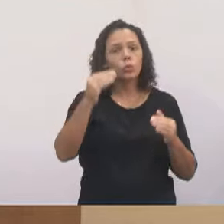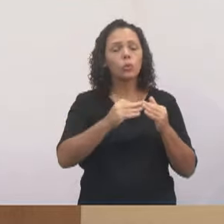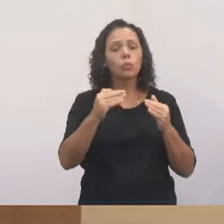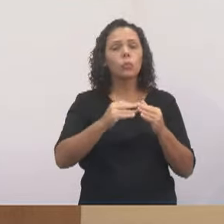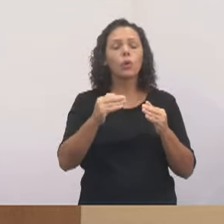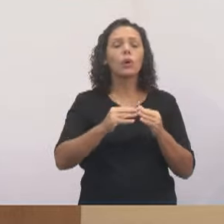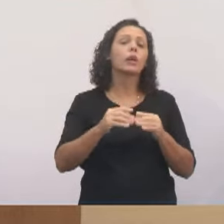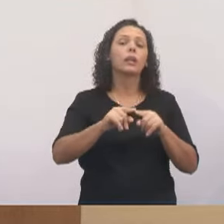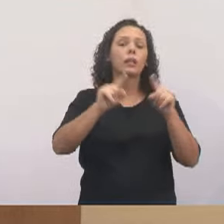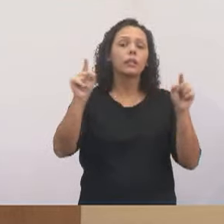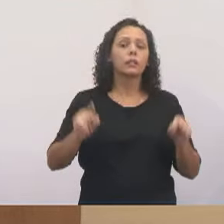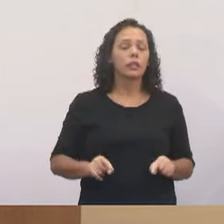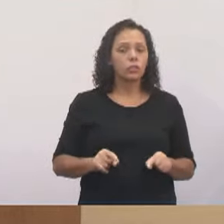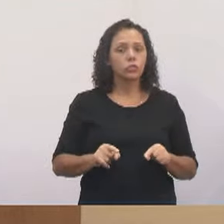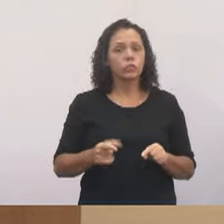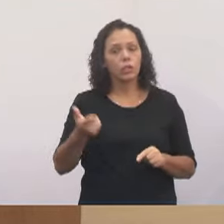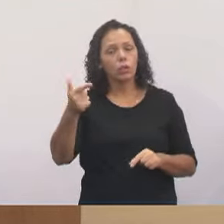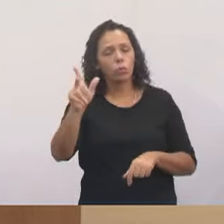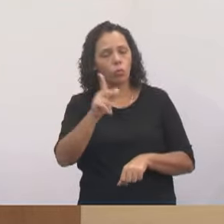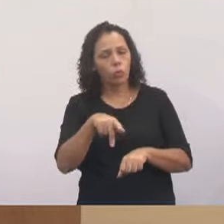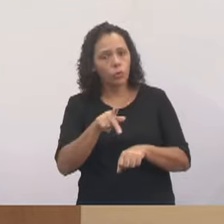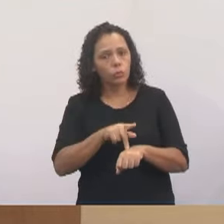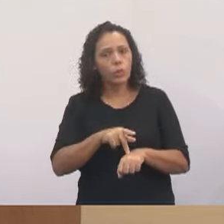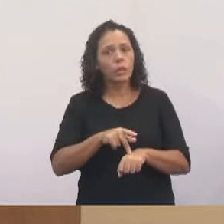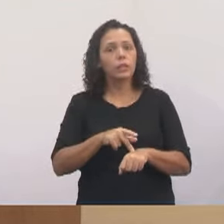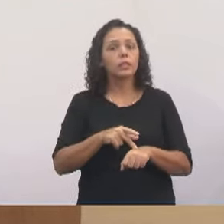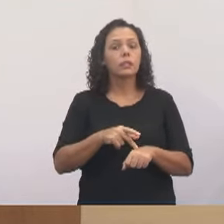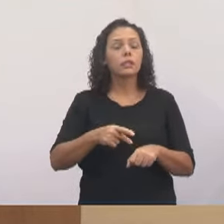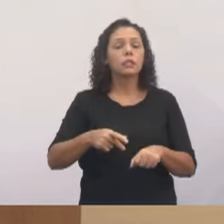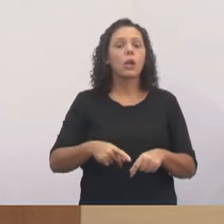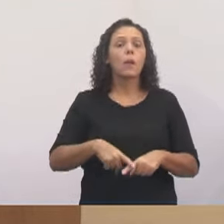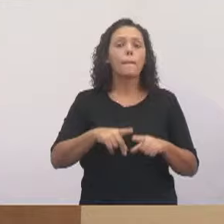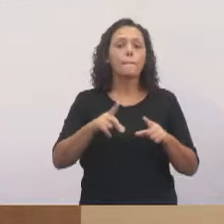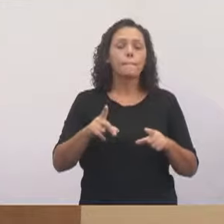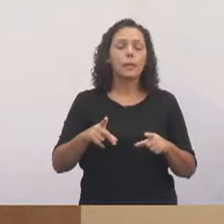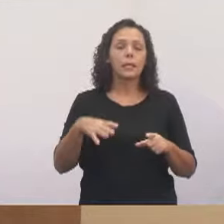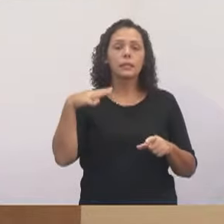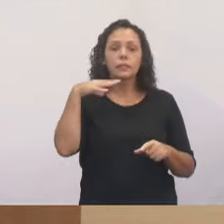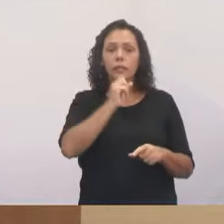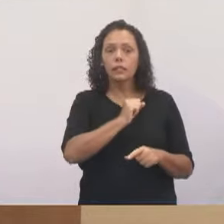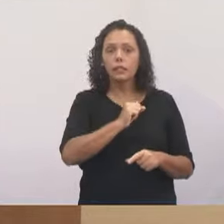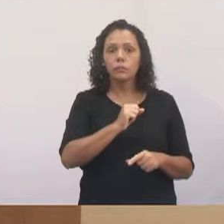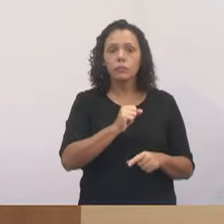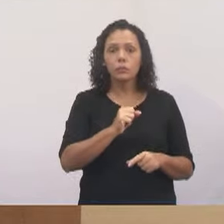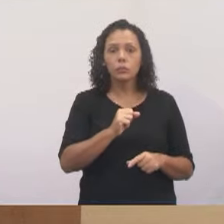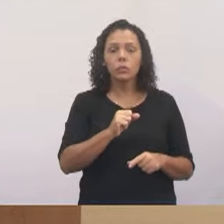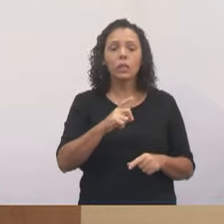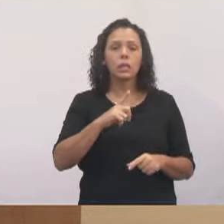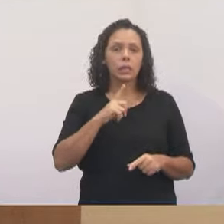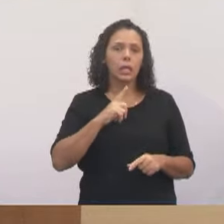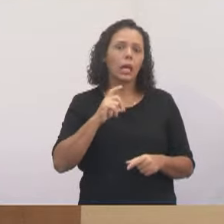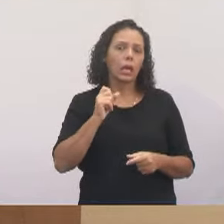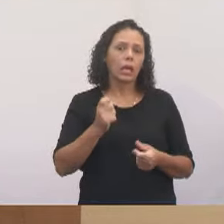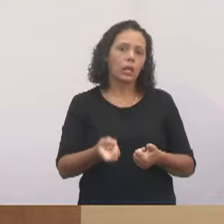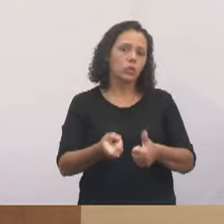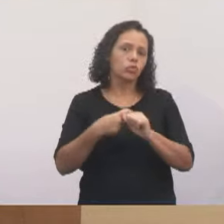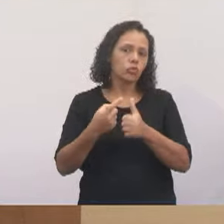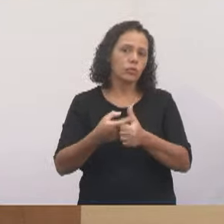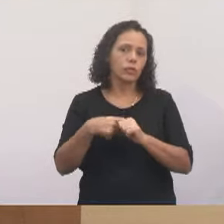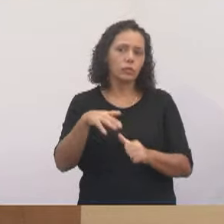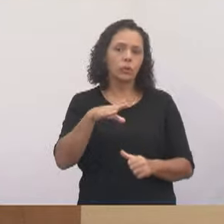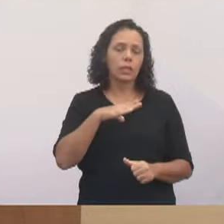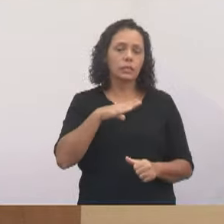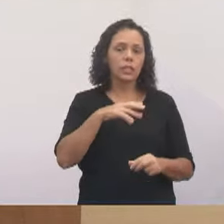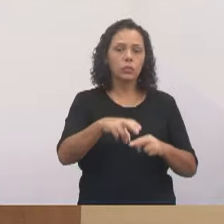um procurador aqui no Brasil. Ele imediatamente tem algumas dívidas com o município e ele